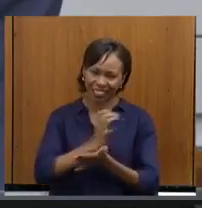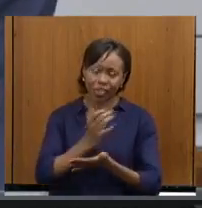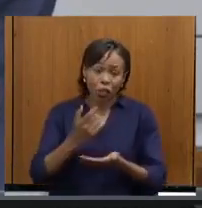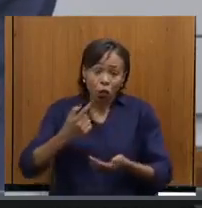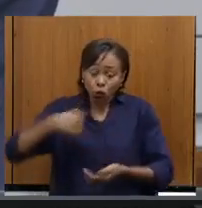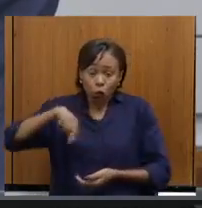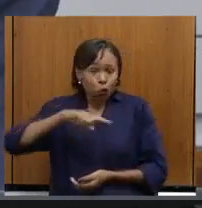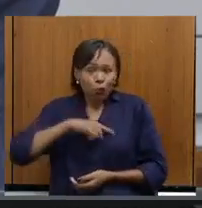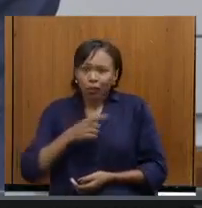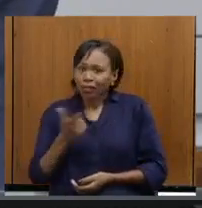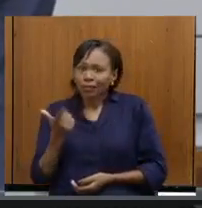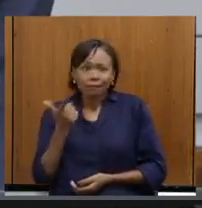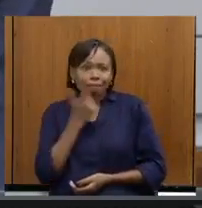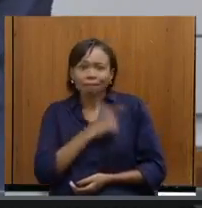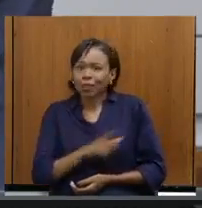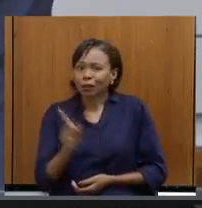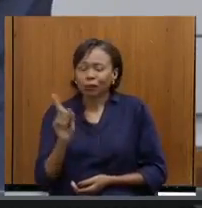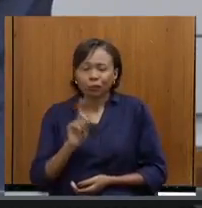conseguimos